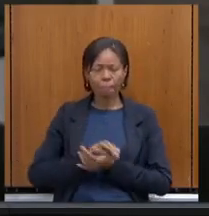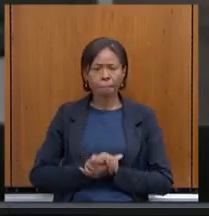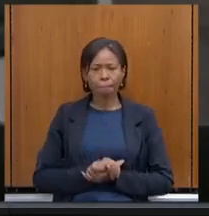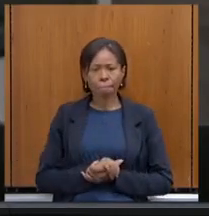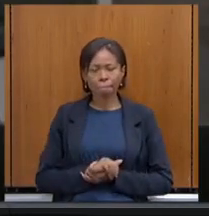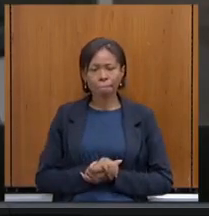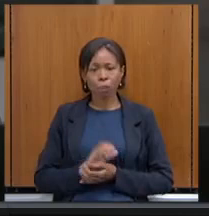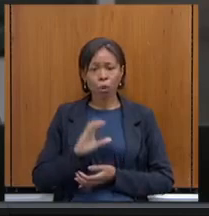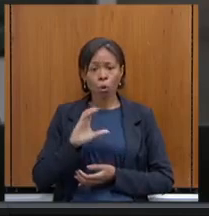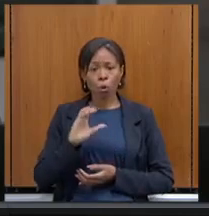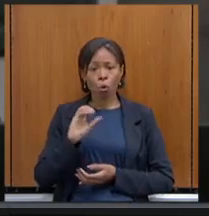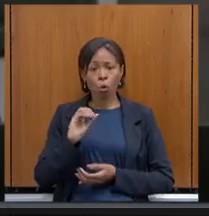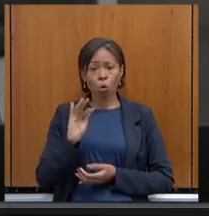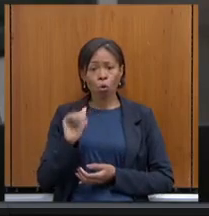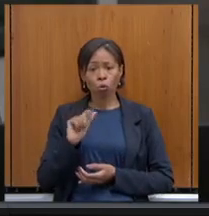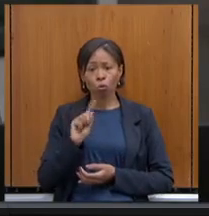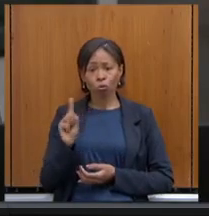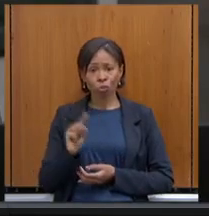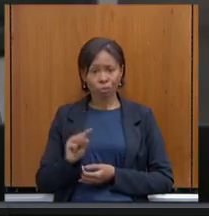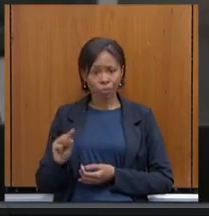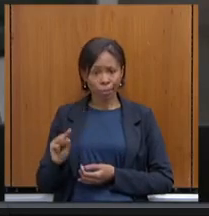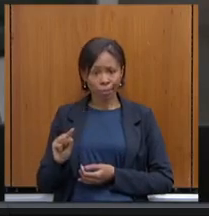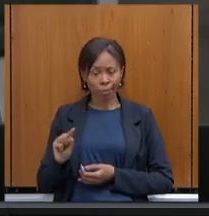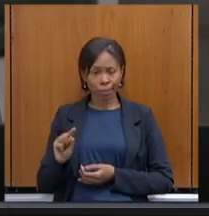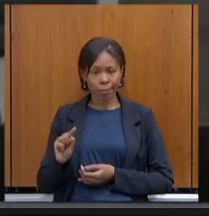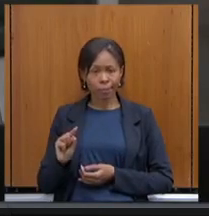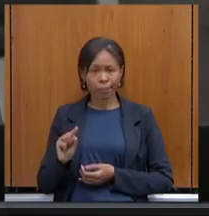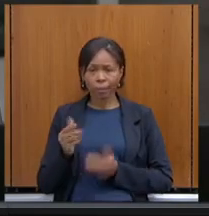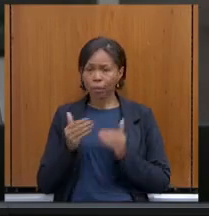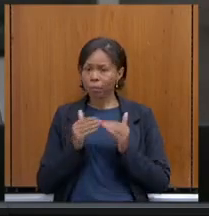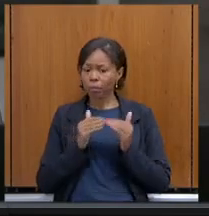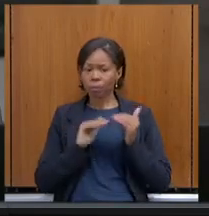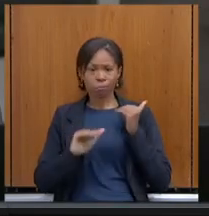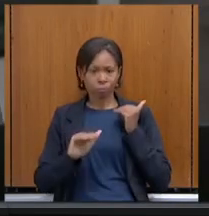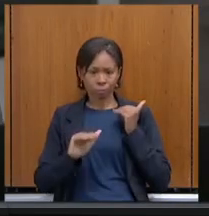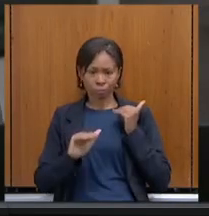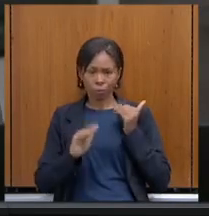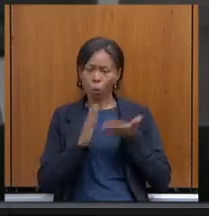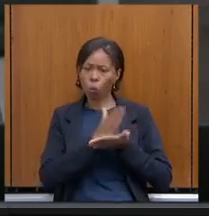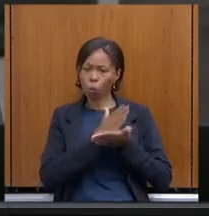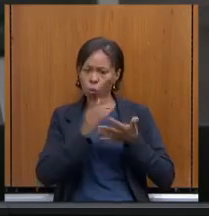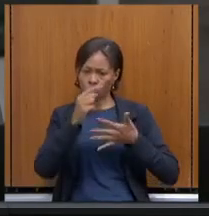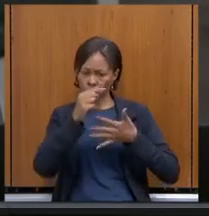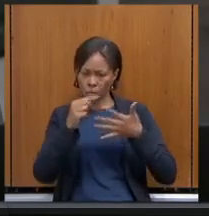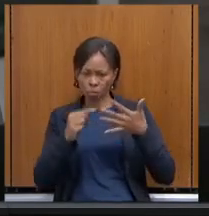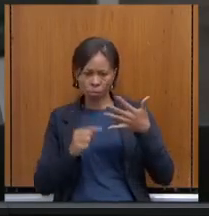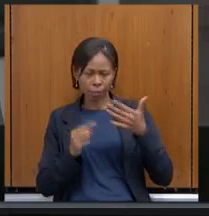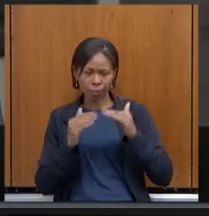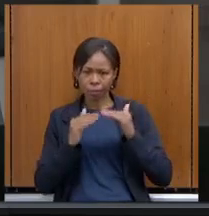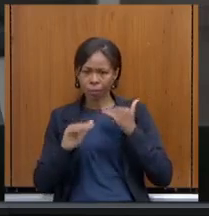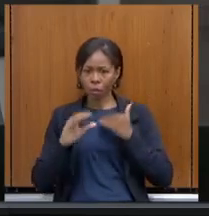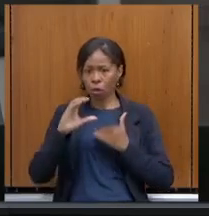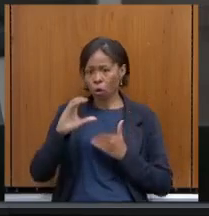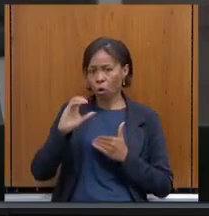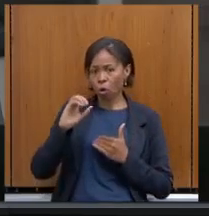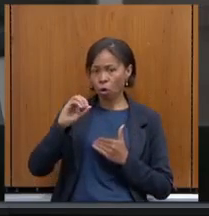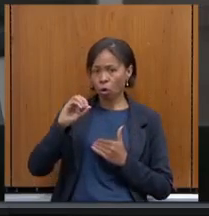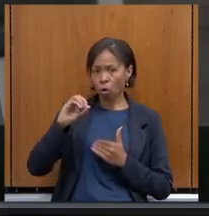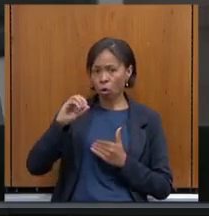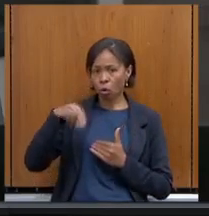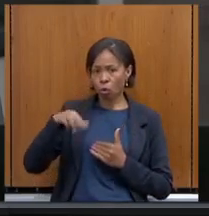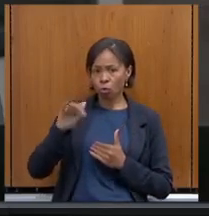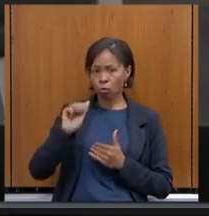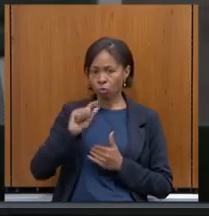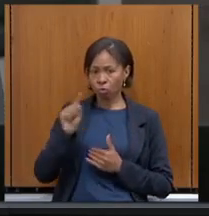CONFAS se manifestou contrariamente a algumas medidas. Observa-se que o CONFAS existe para